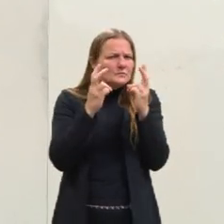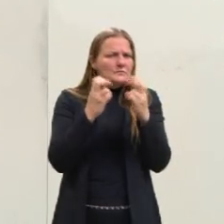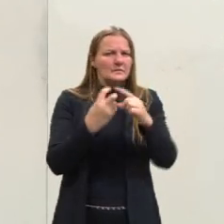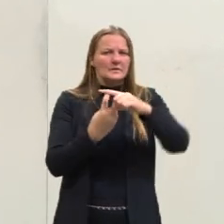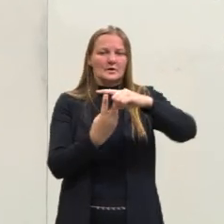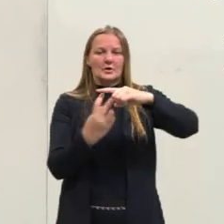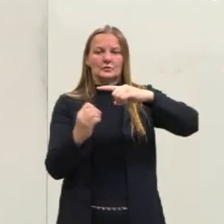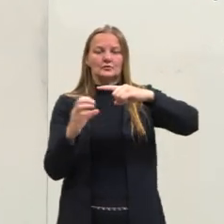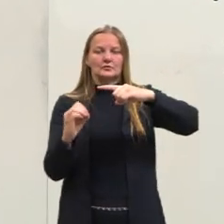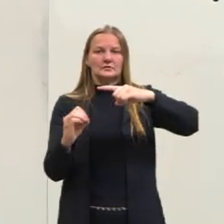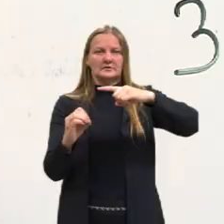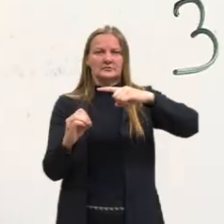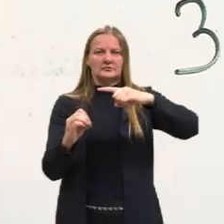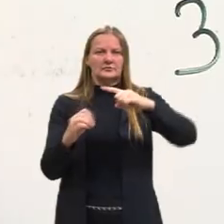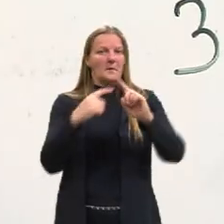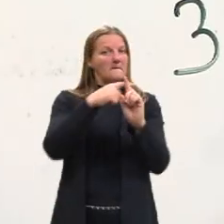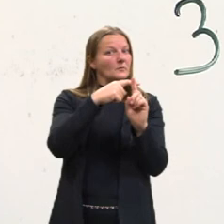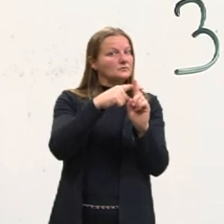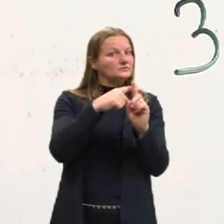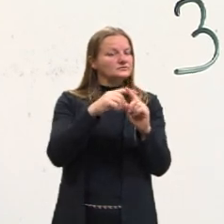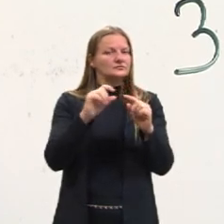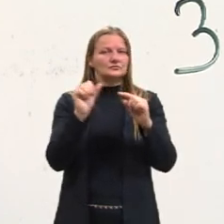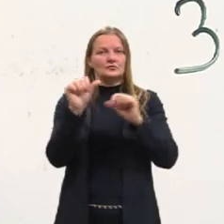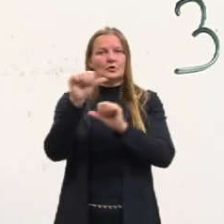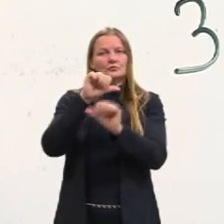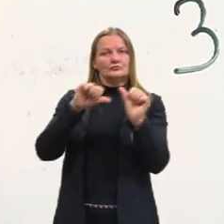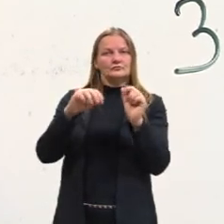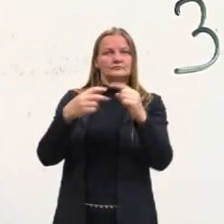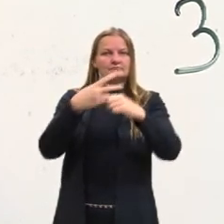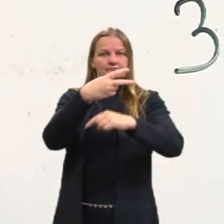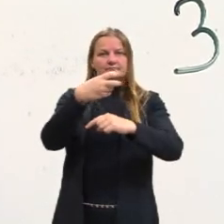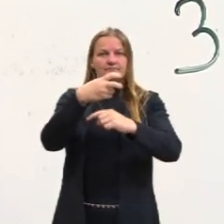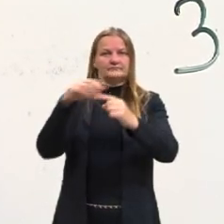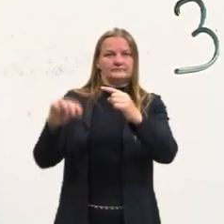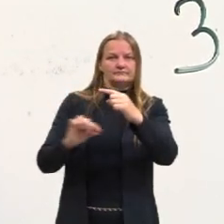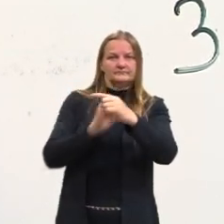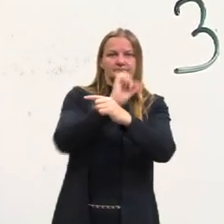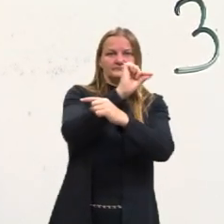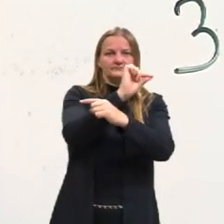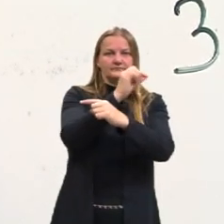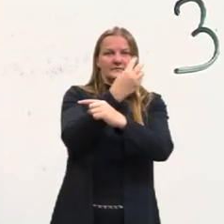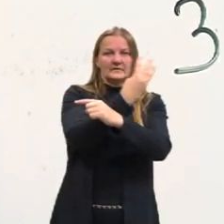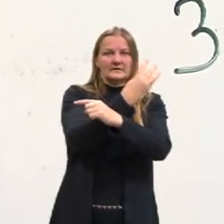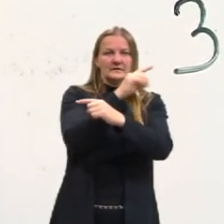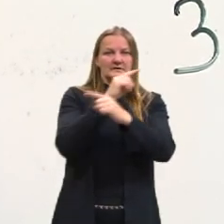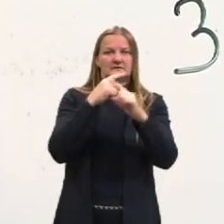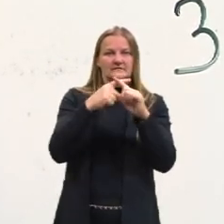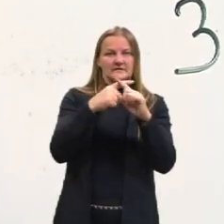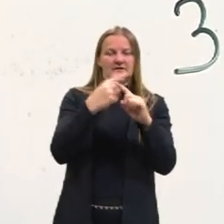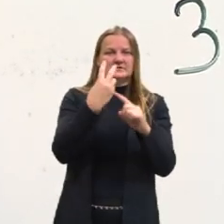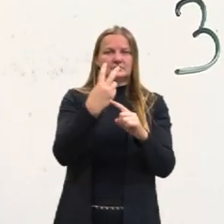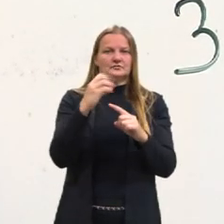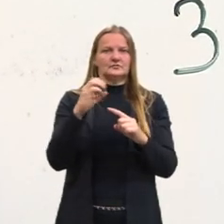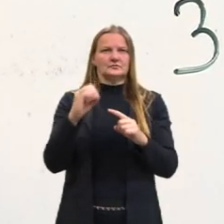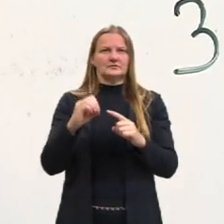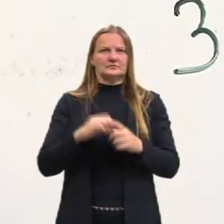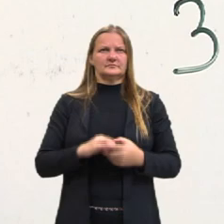não mudou de sinal. Ele trocou de lado da igualdade, ele foi para o outro lado multiplicando 3, só que ele não